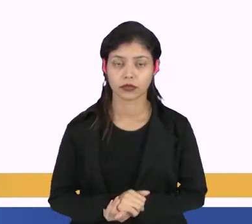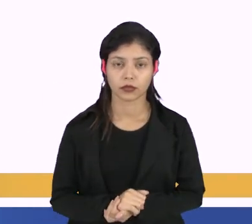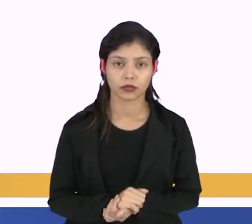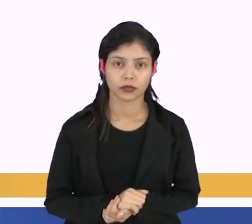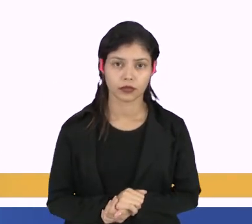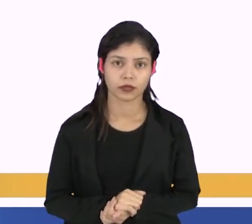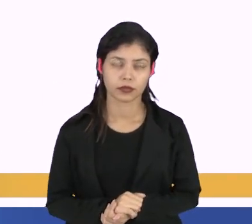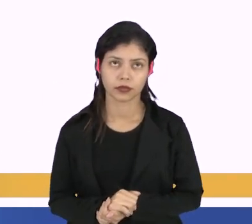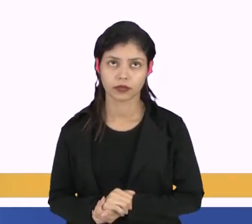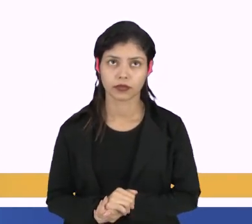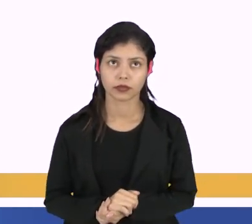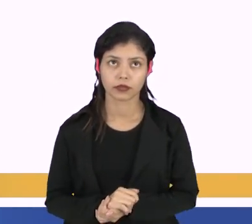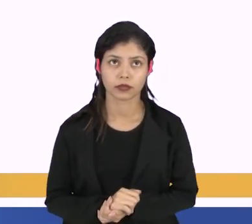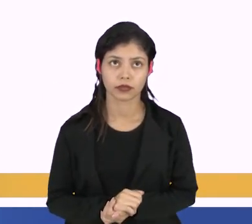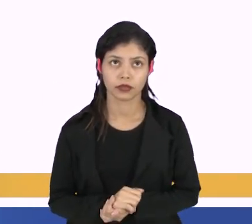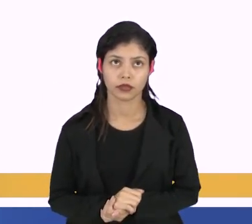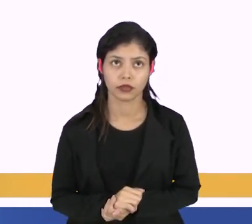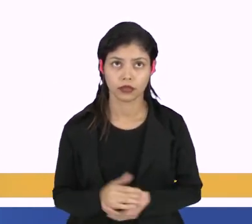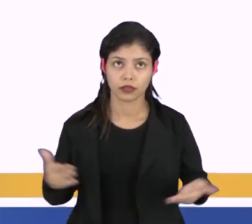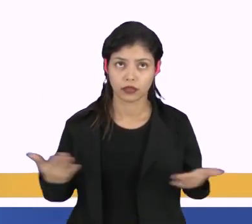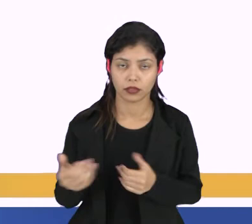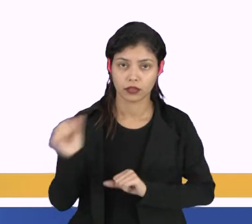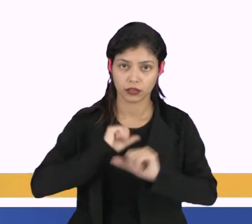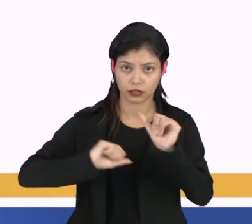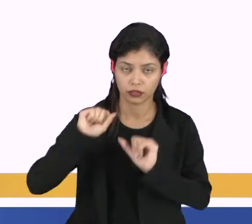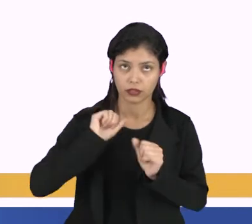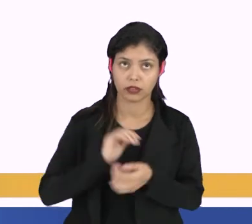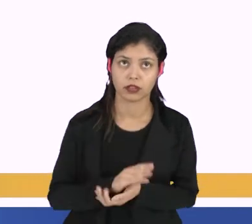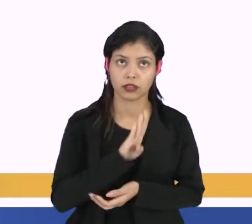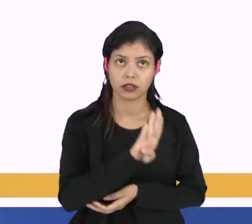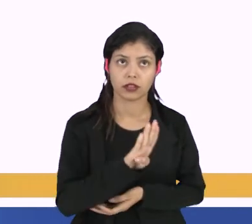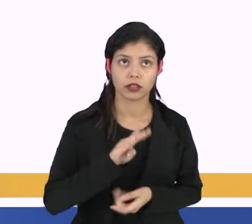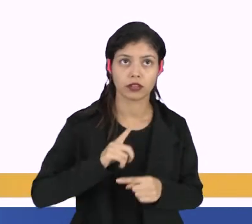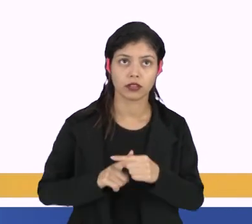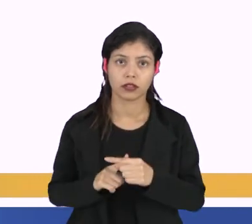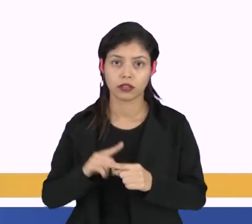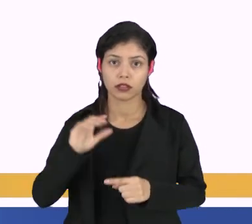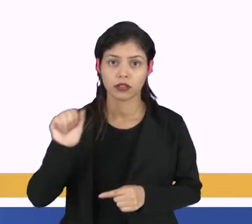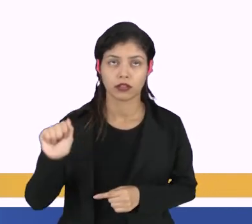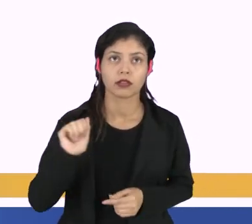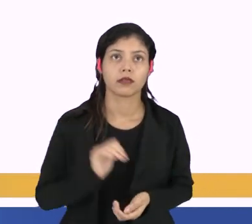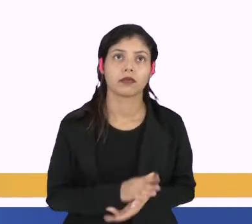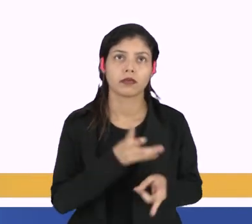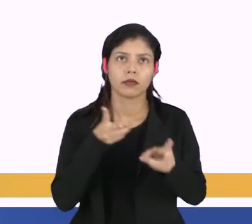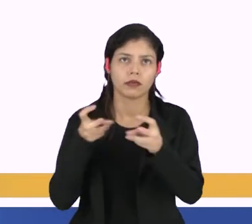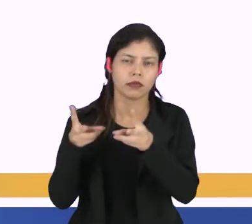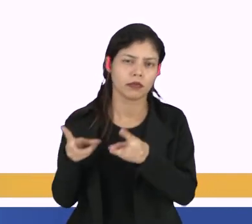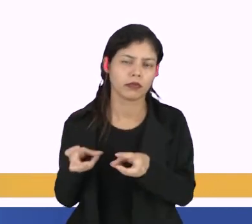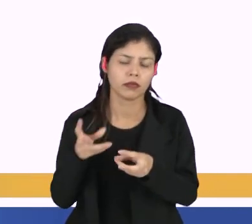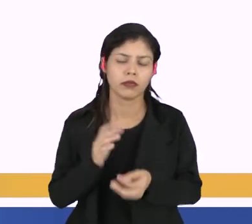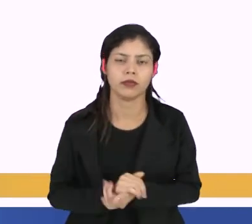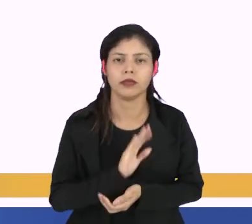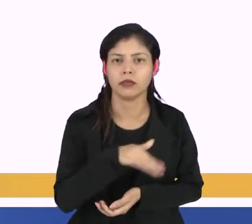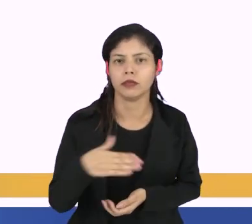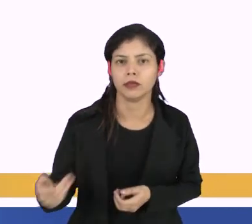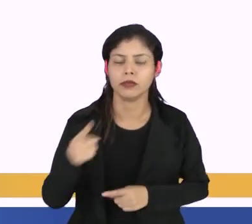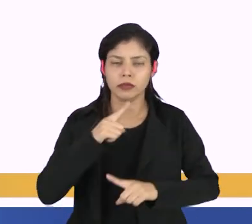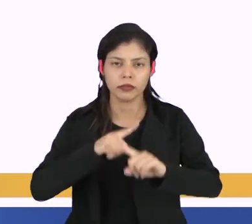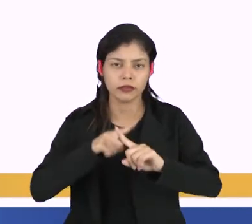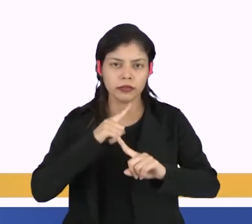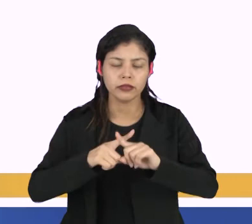vocês vão observar ela agora ao contrário, B vezes A. Então percebam que quando eu